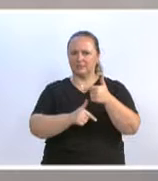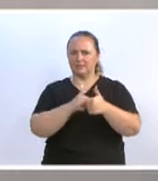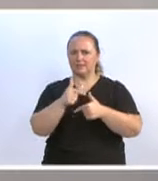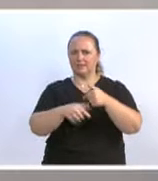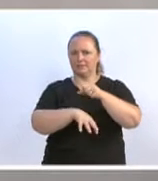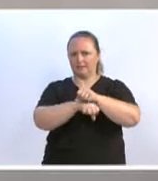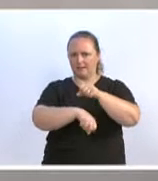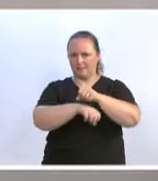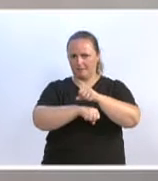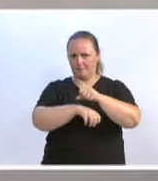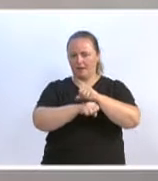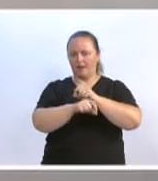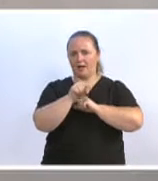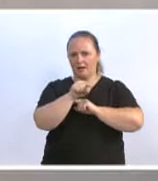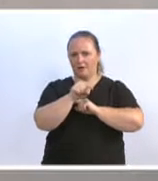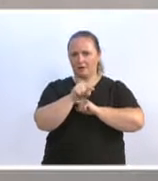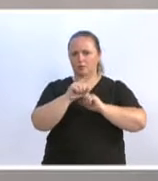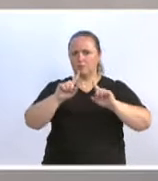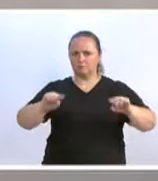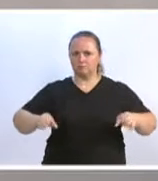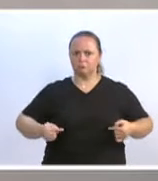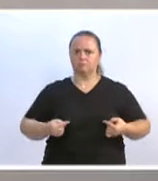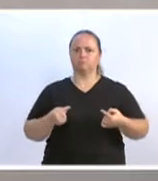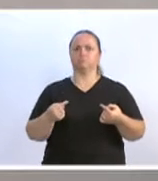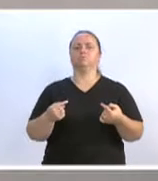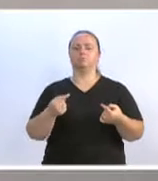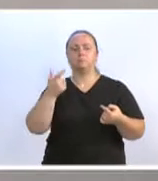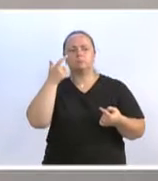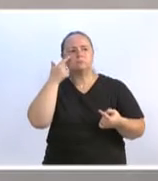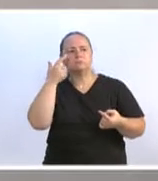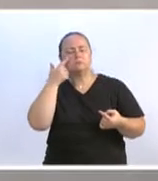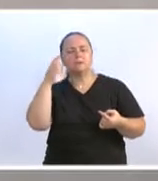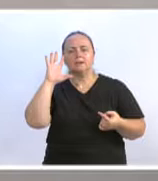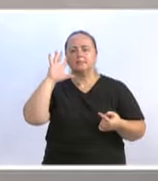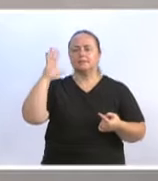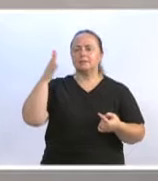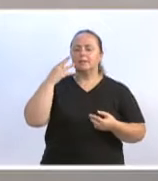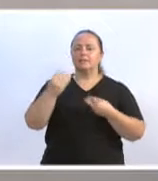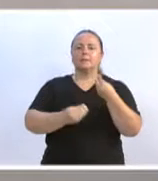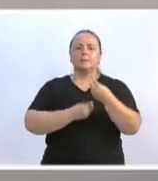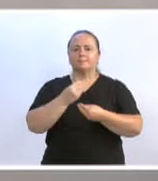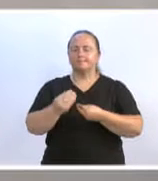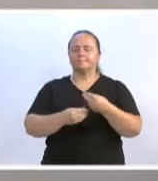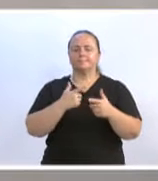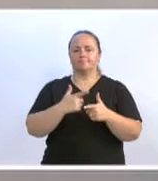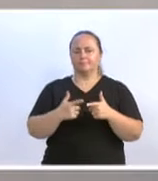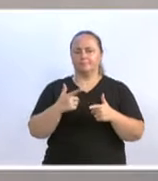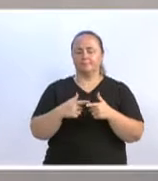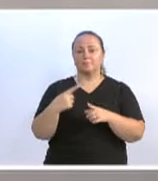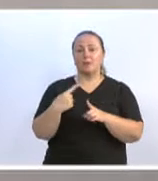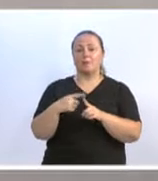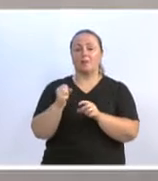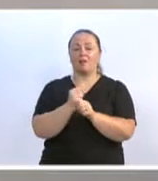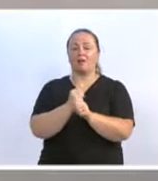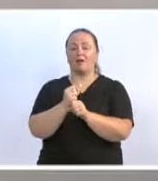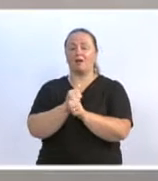teve o desafio de buscar uma solução para esse problema que há tantos anos